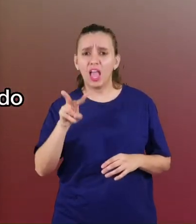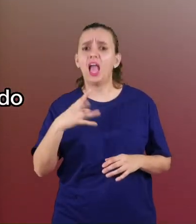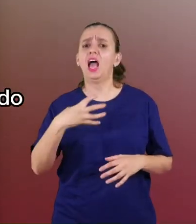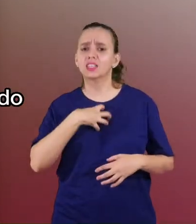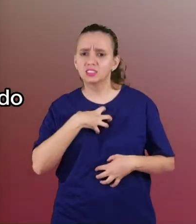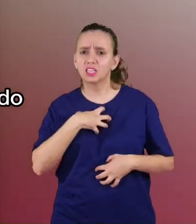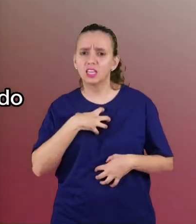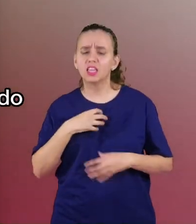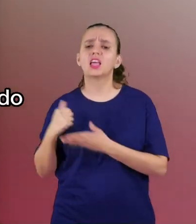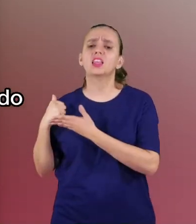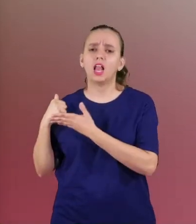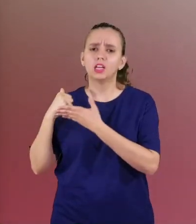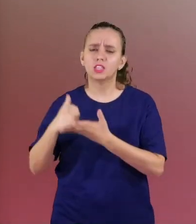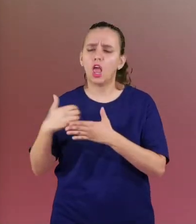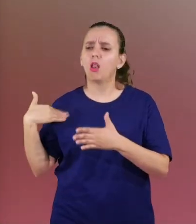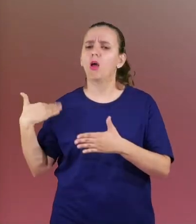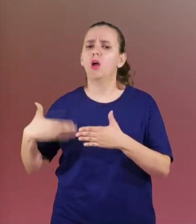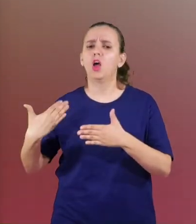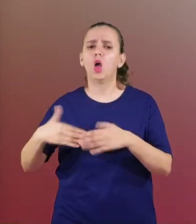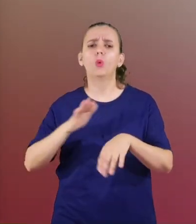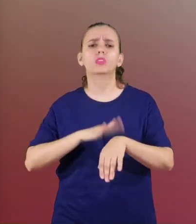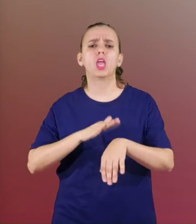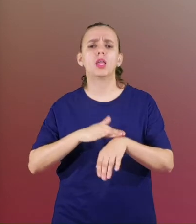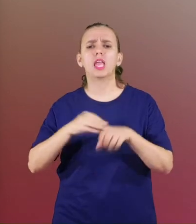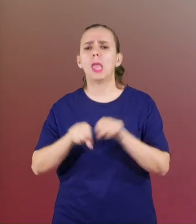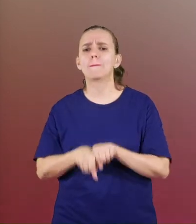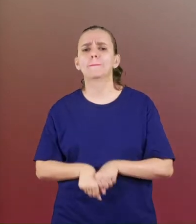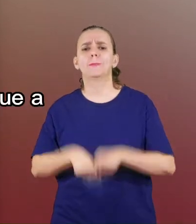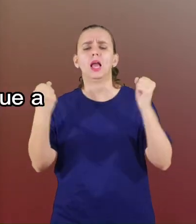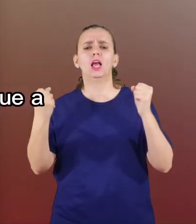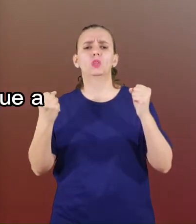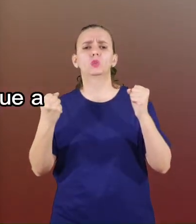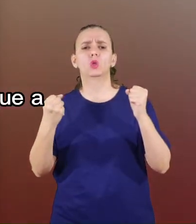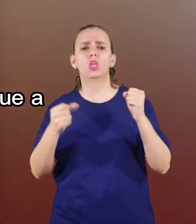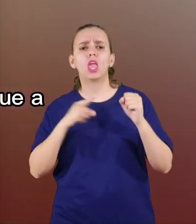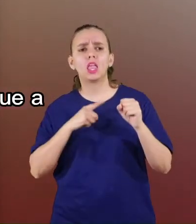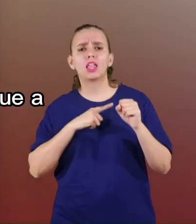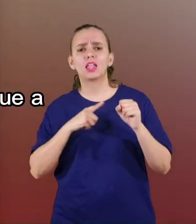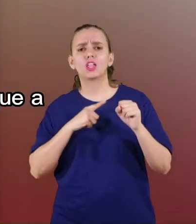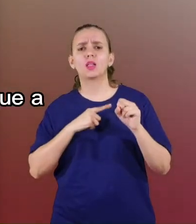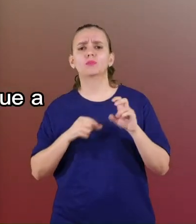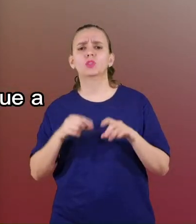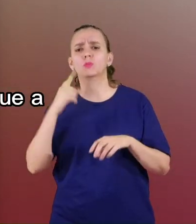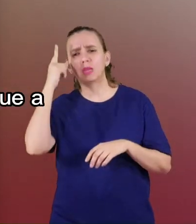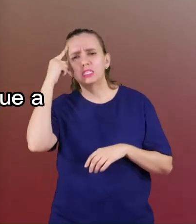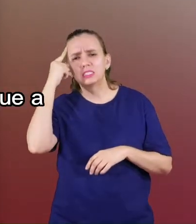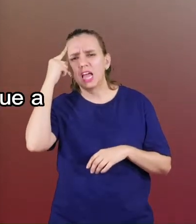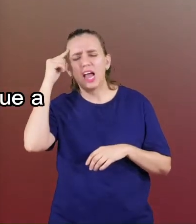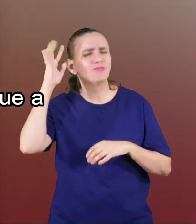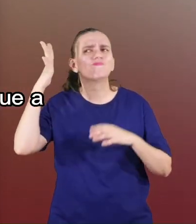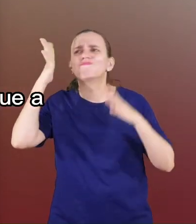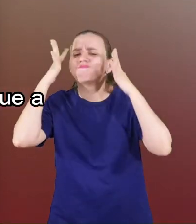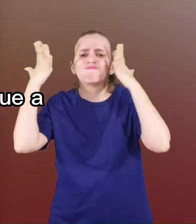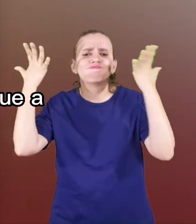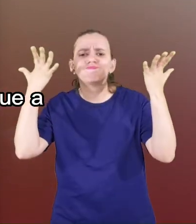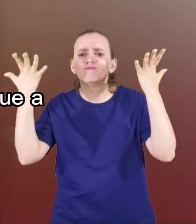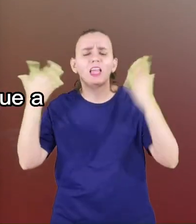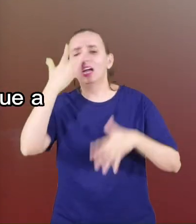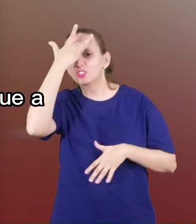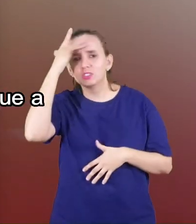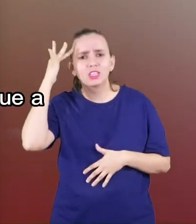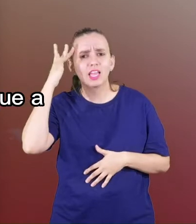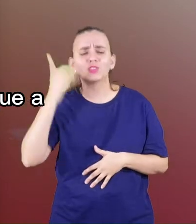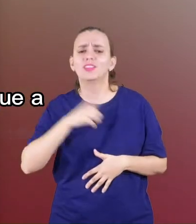trazendo ao longo do tempo, e quebrando paradigmas, desmistificando todo esse pensar de que